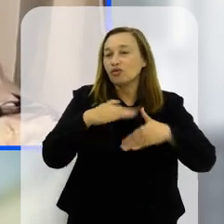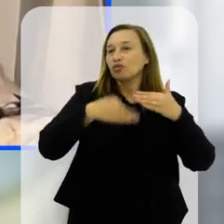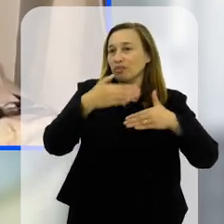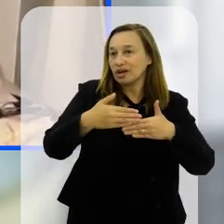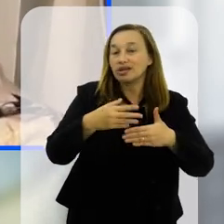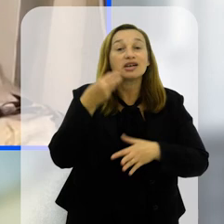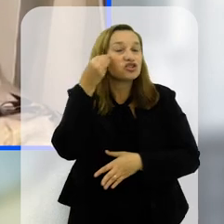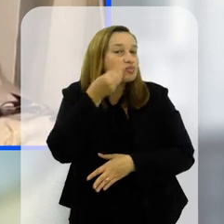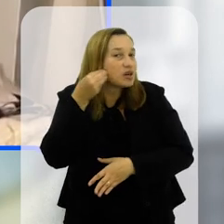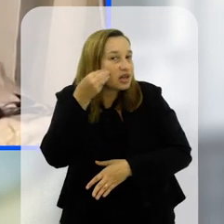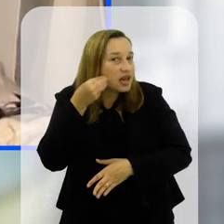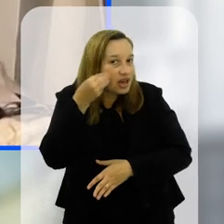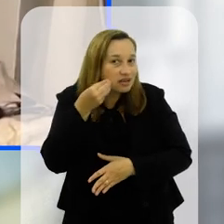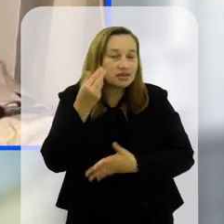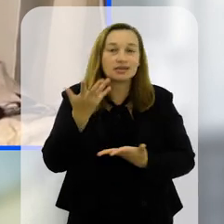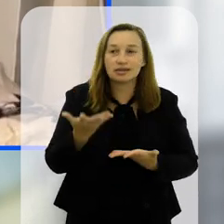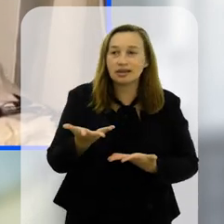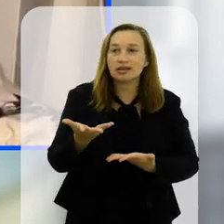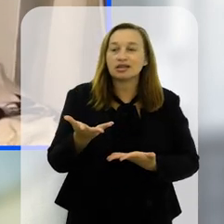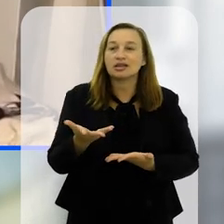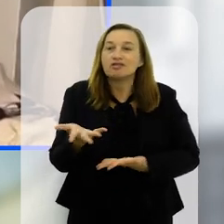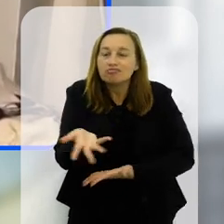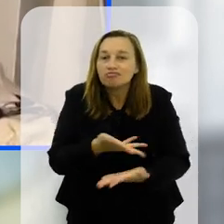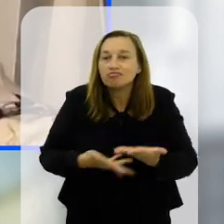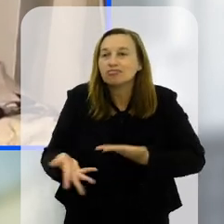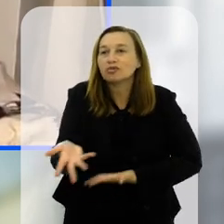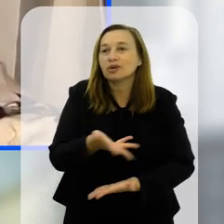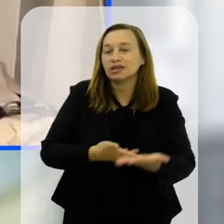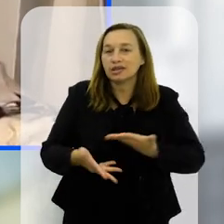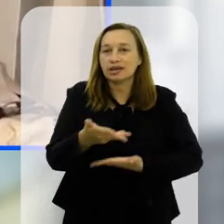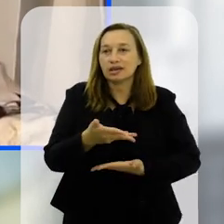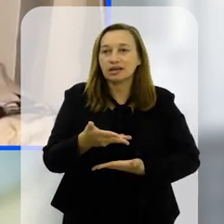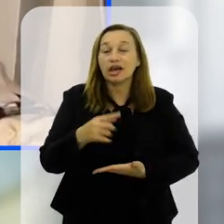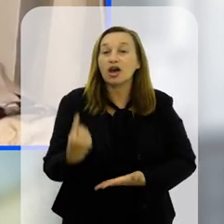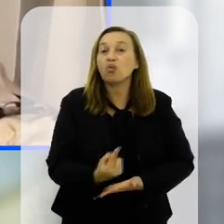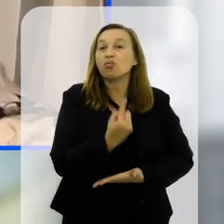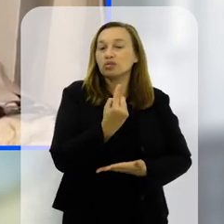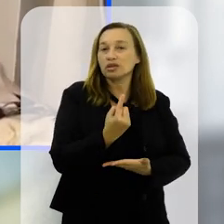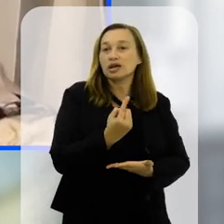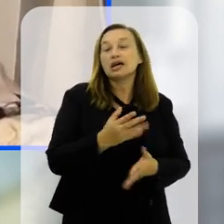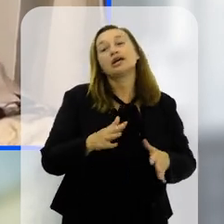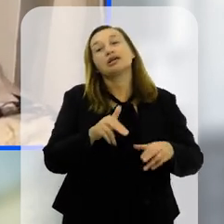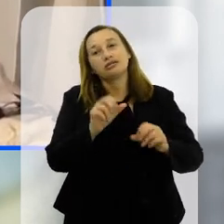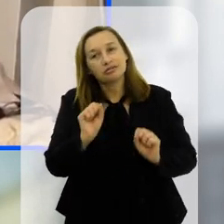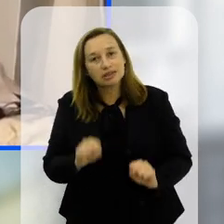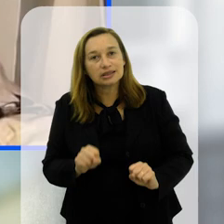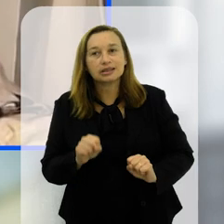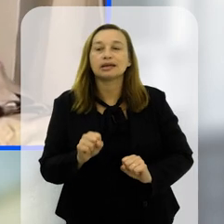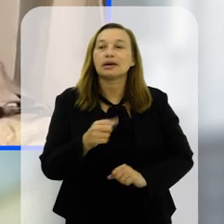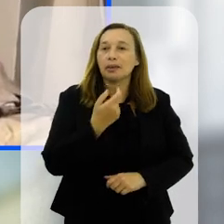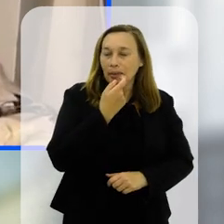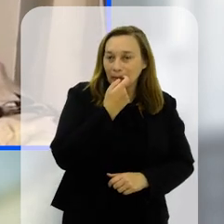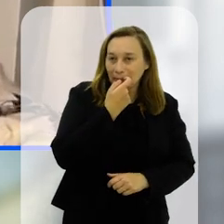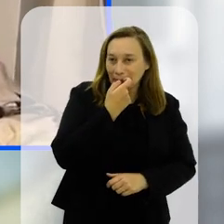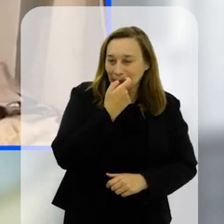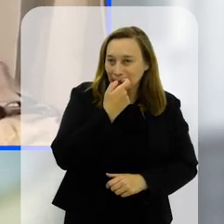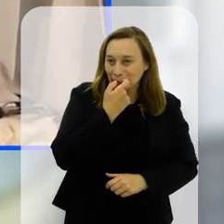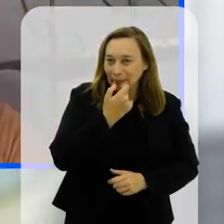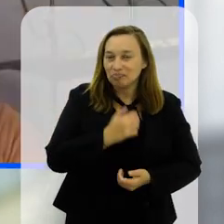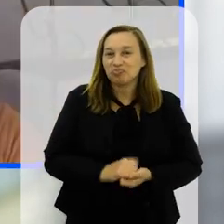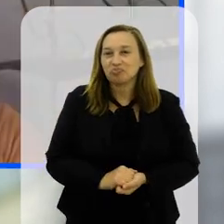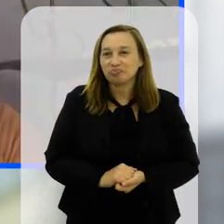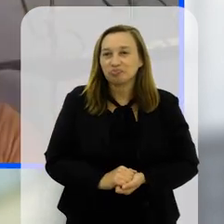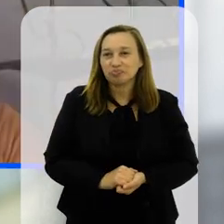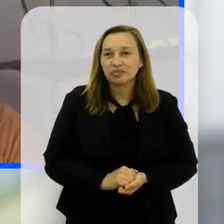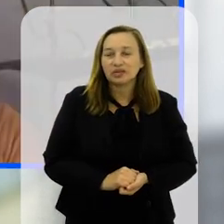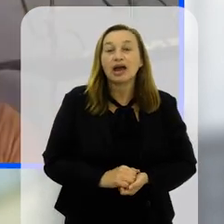revolucionário né as experiências que são vividas dentro da escola elas são muito únicas então sim eu acho